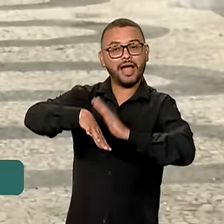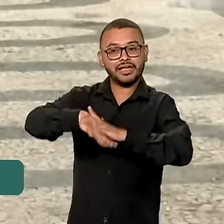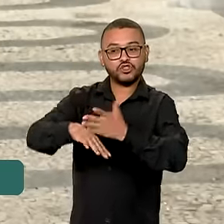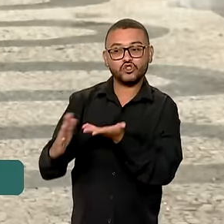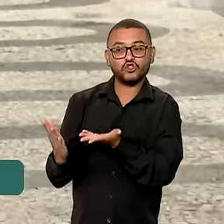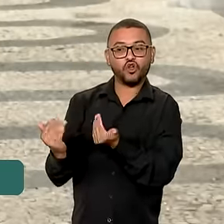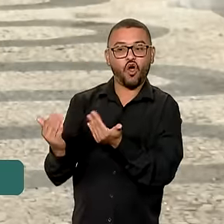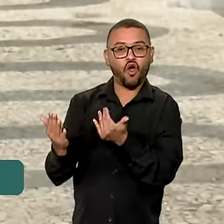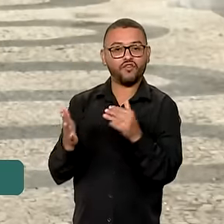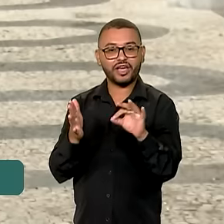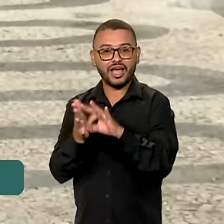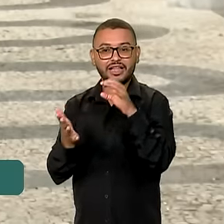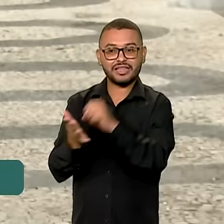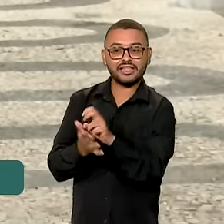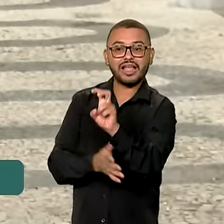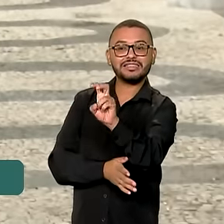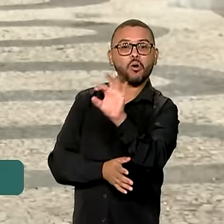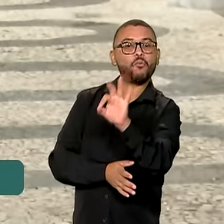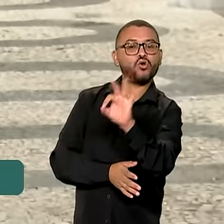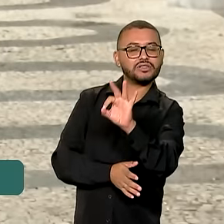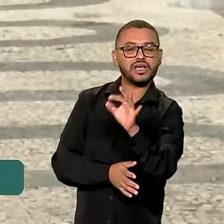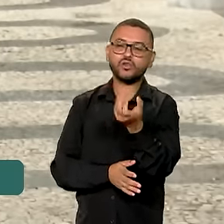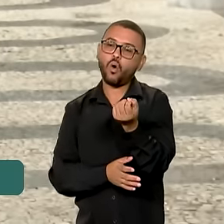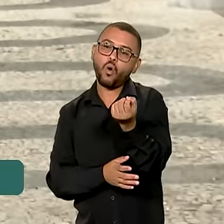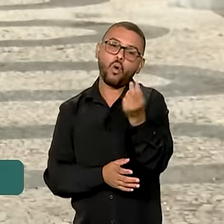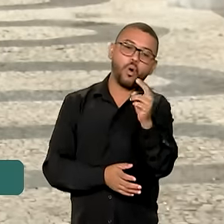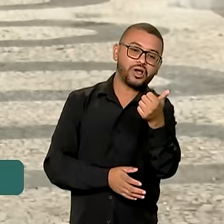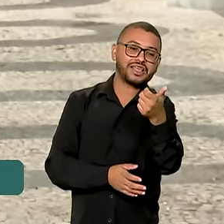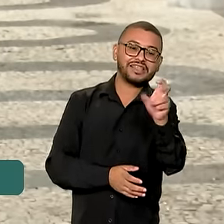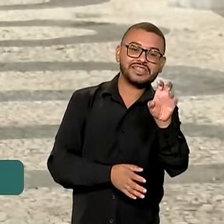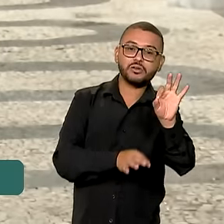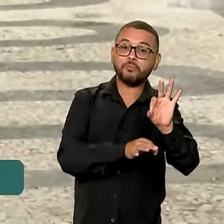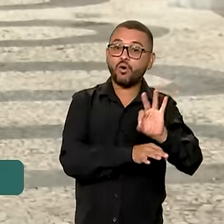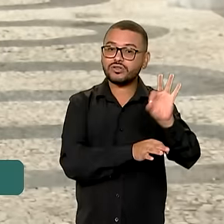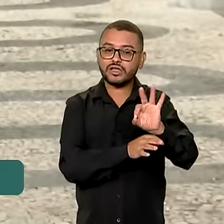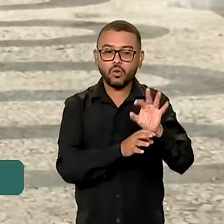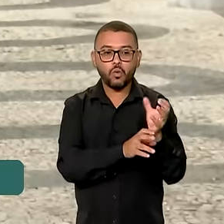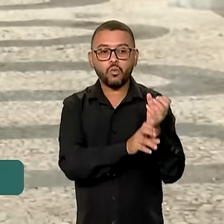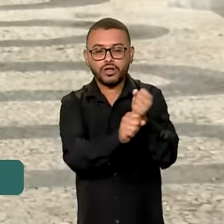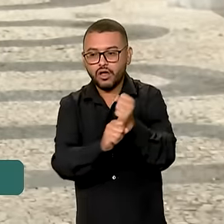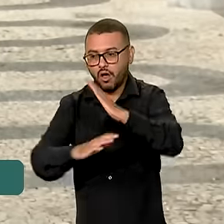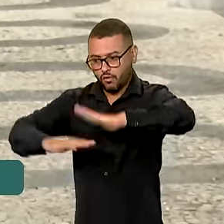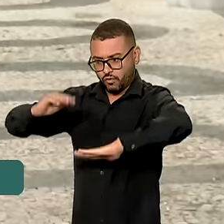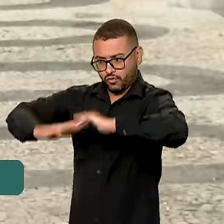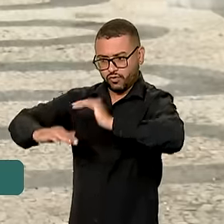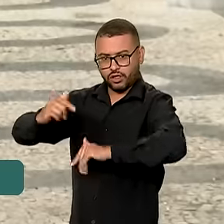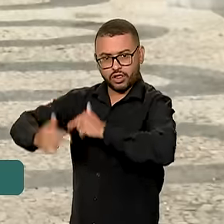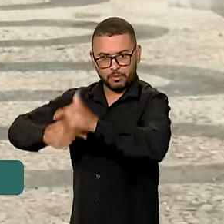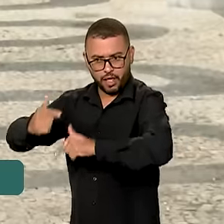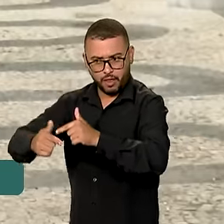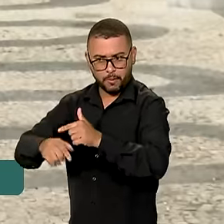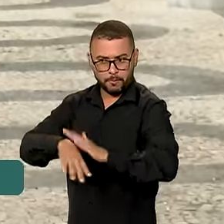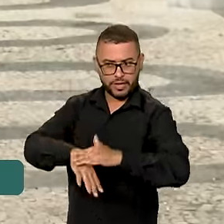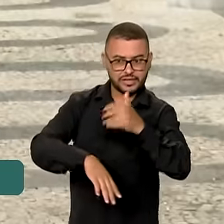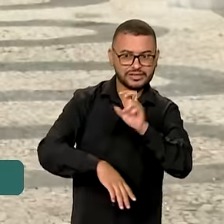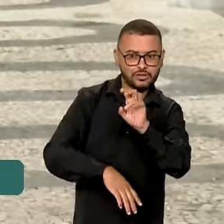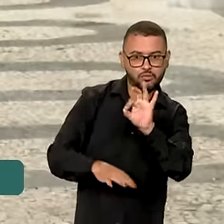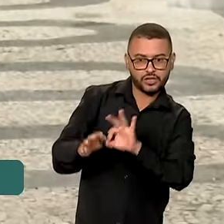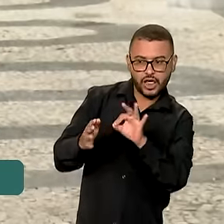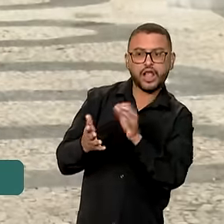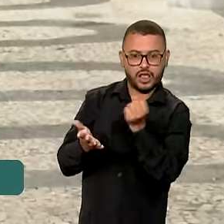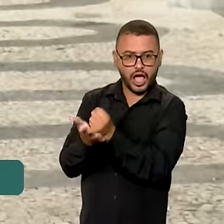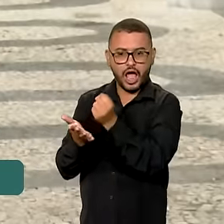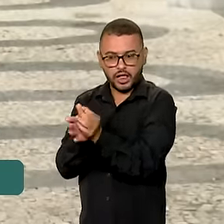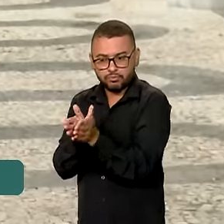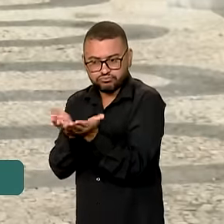equivalente a no mínimo 5% ou até 15% do total do número de funcionários. Esses aprendizes, eles têm a carteira